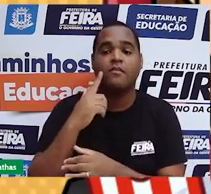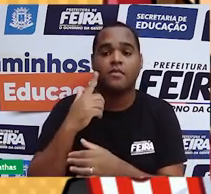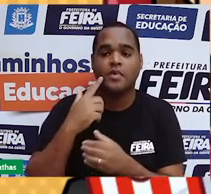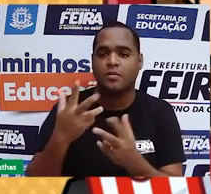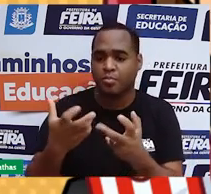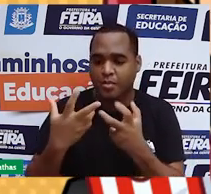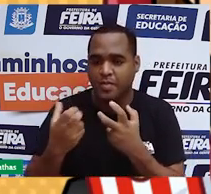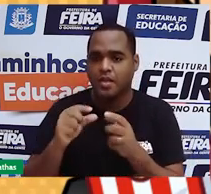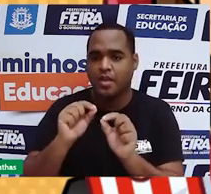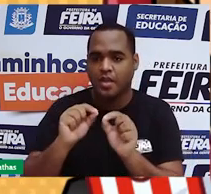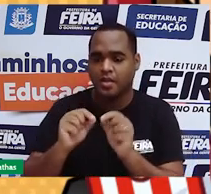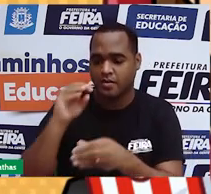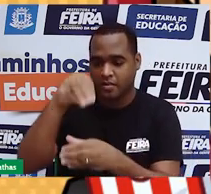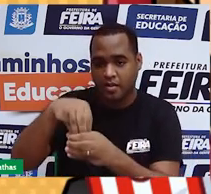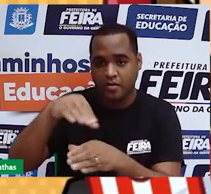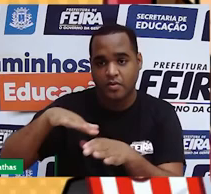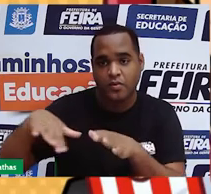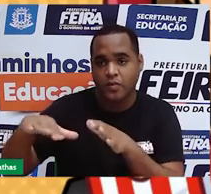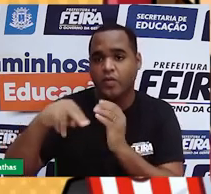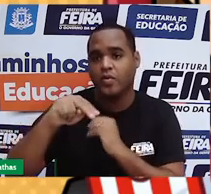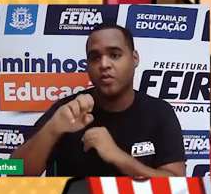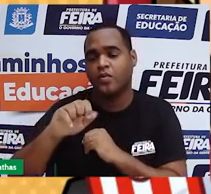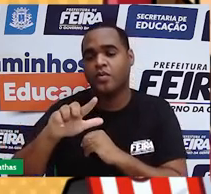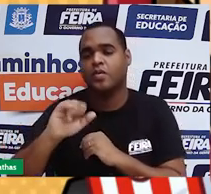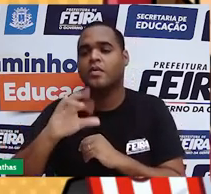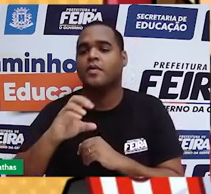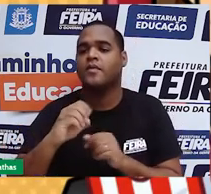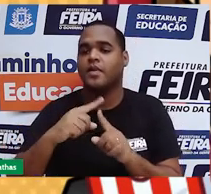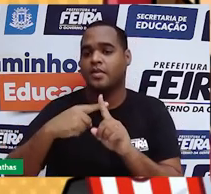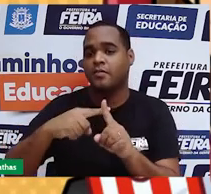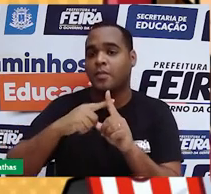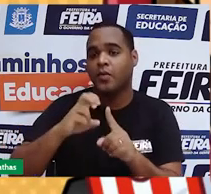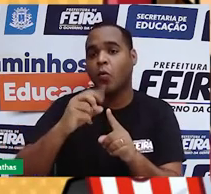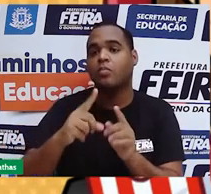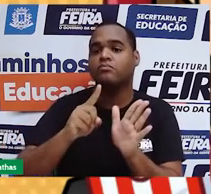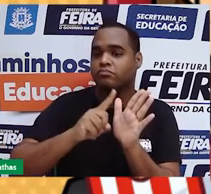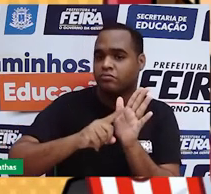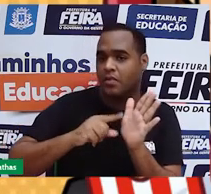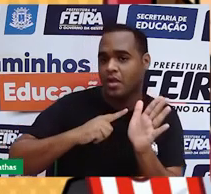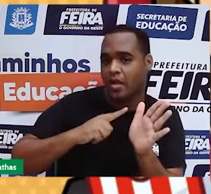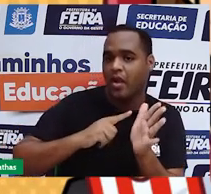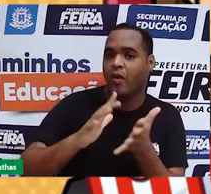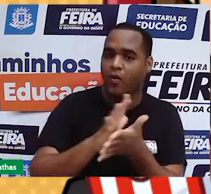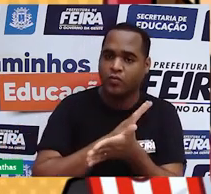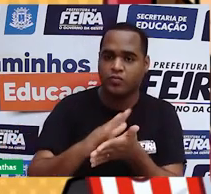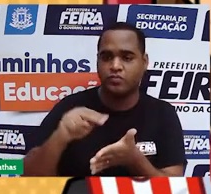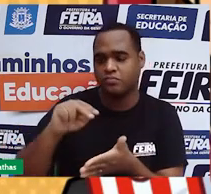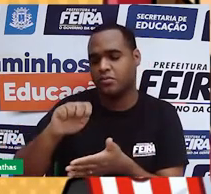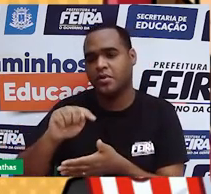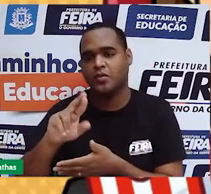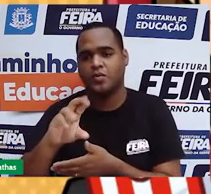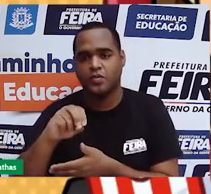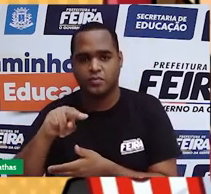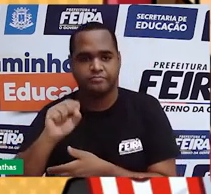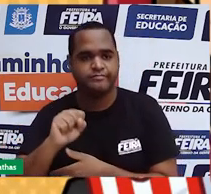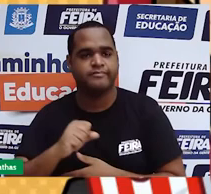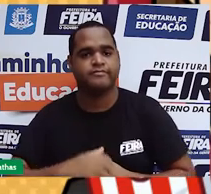descobriu que o núcleo do átomo, além de prótons positivos, também tinha partículas neutras, os chamados nêutrons.